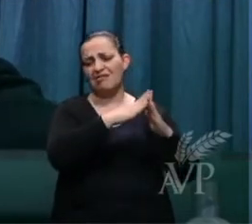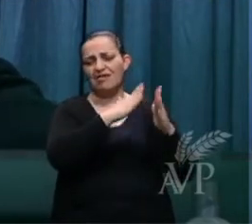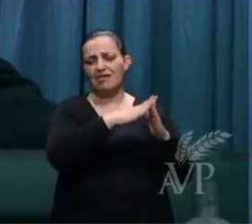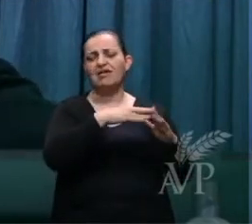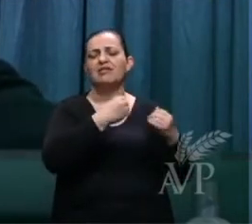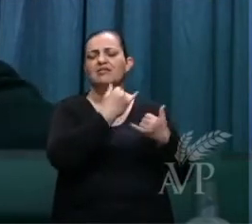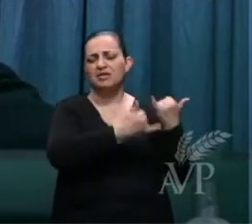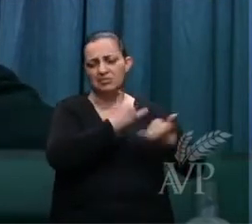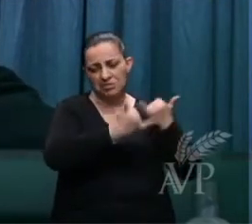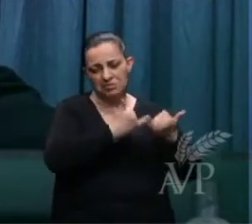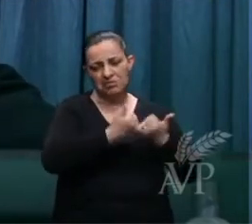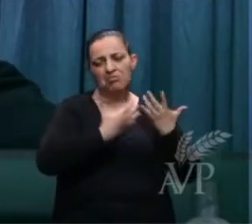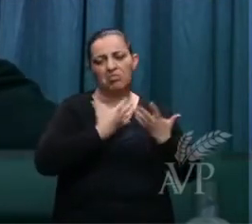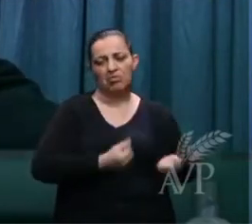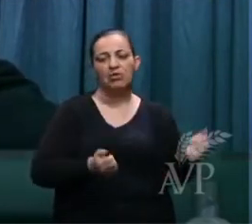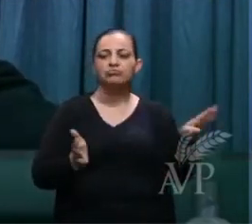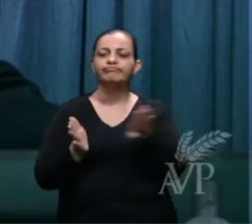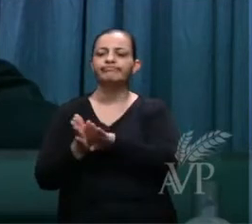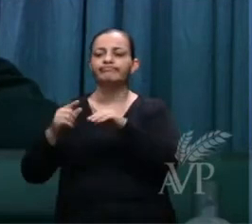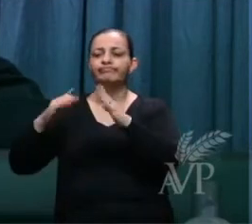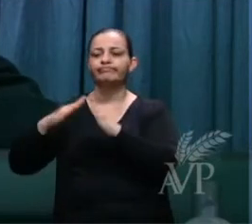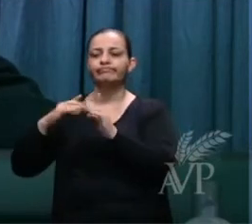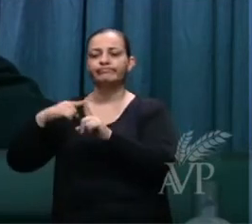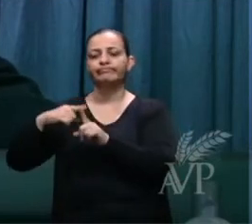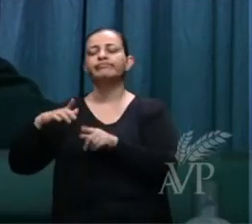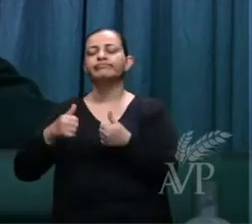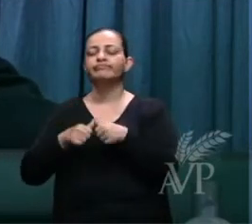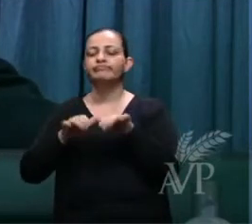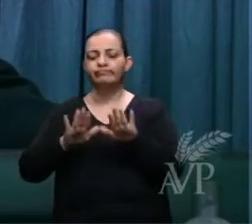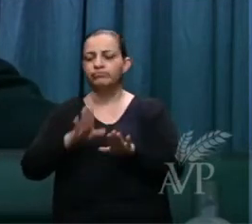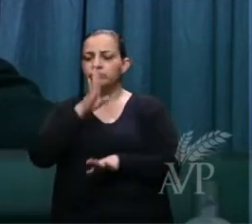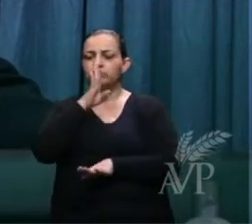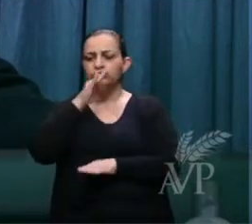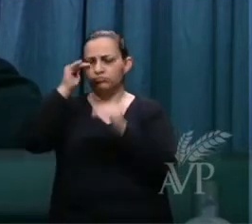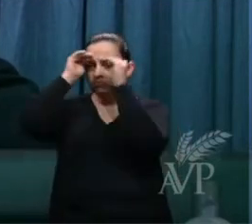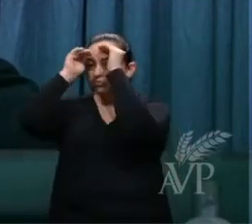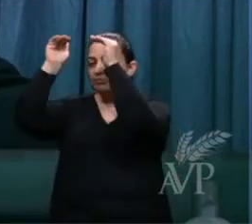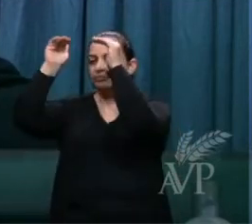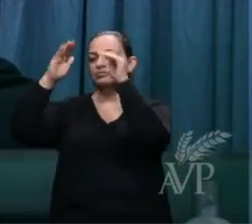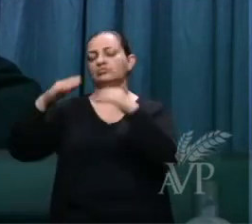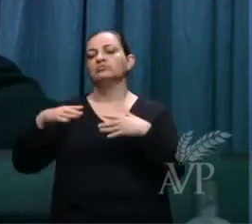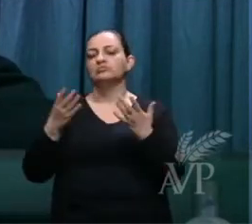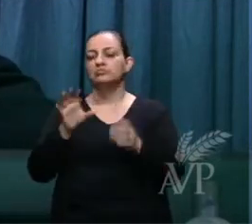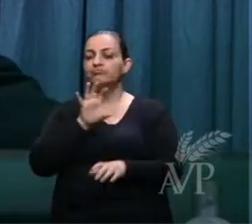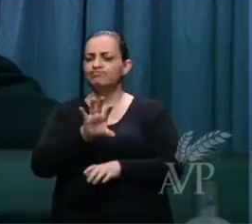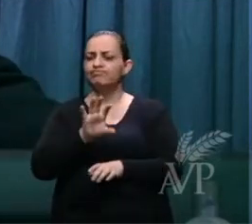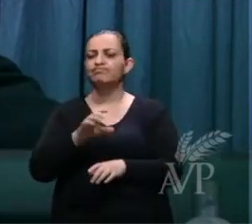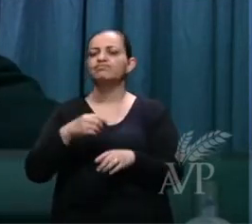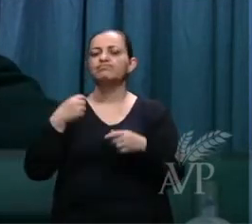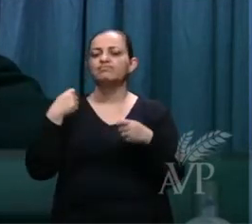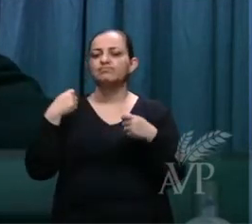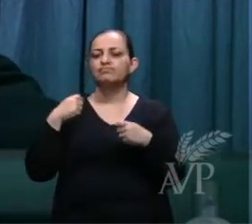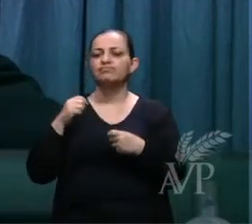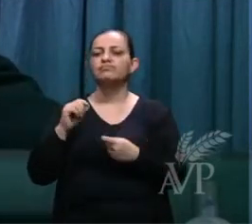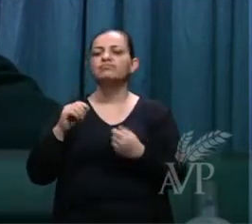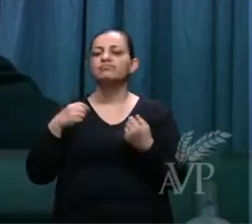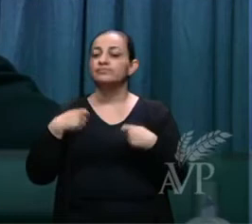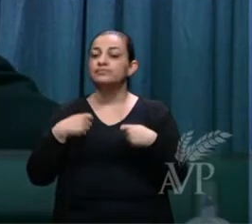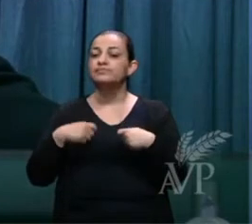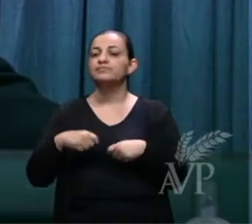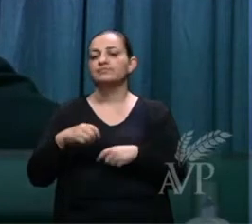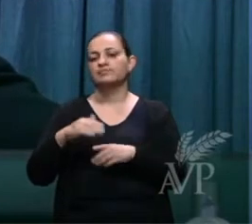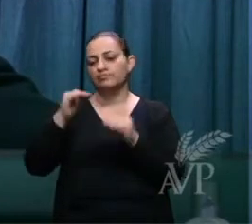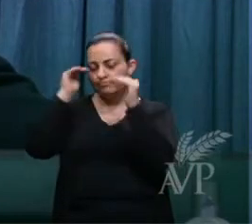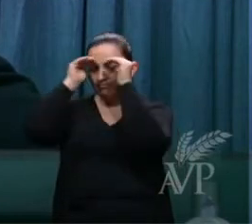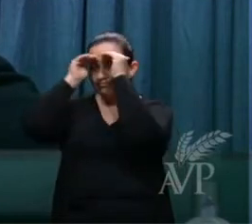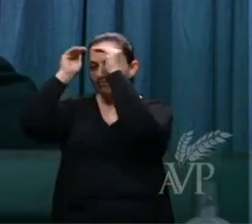aqui, você guarde a reverência. Não é certo? Isso é a maneira que devamos fazer. Agora, essas